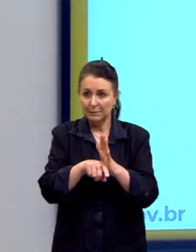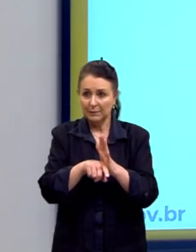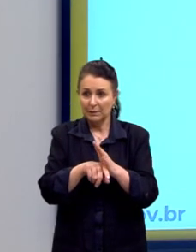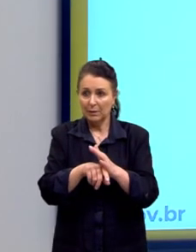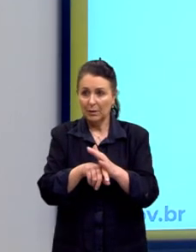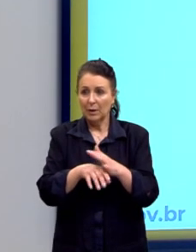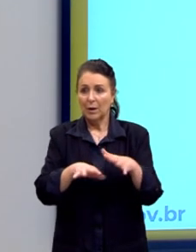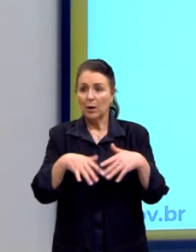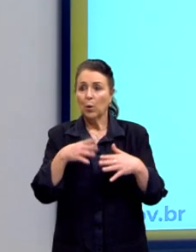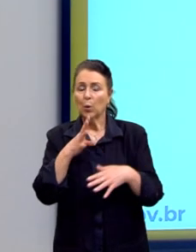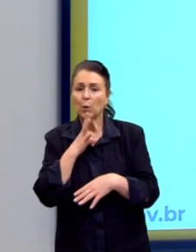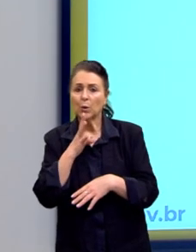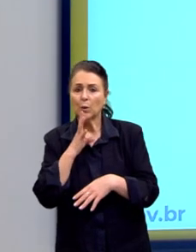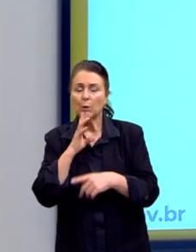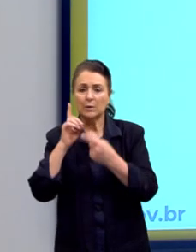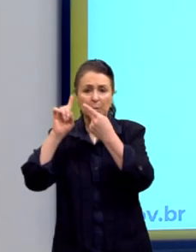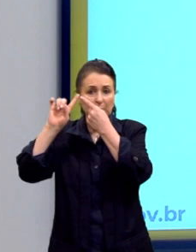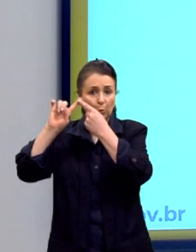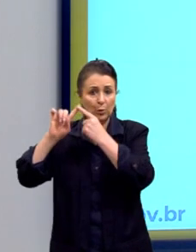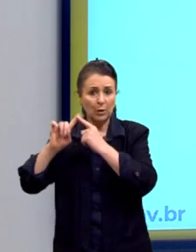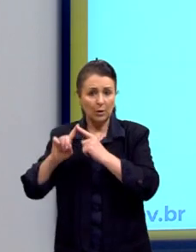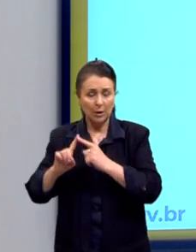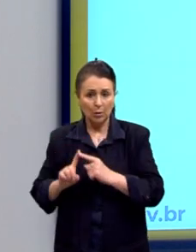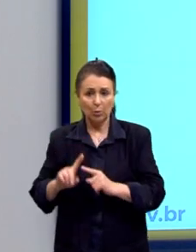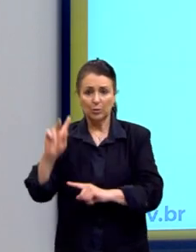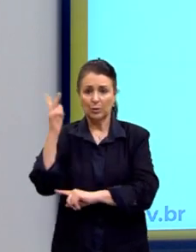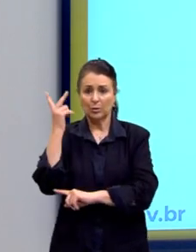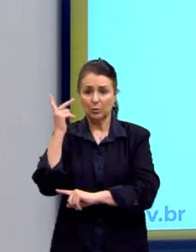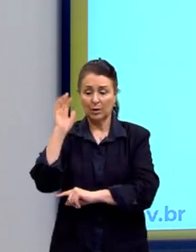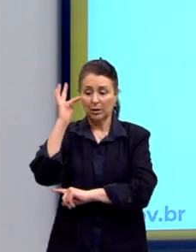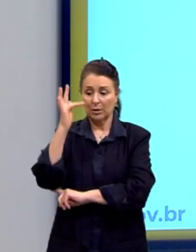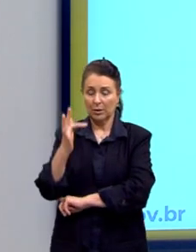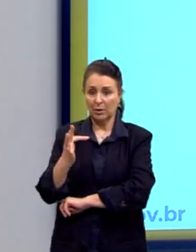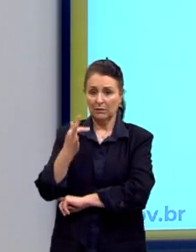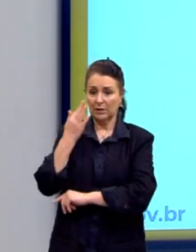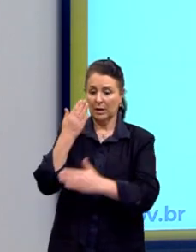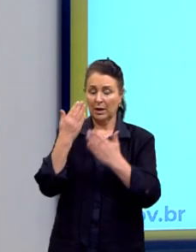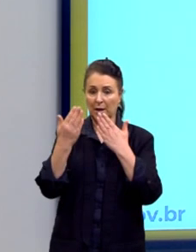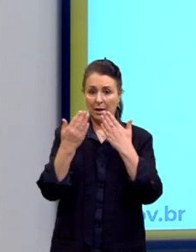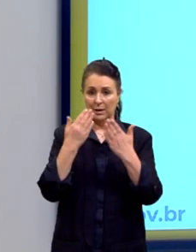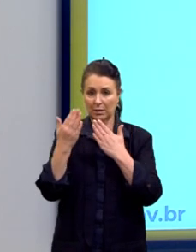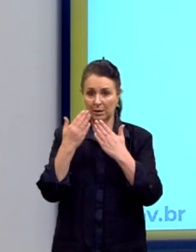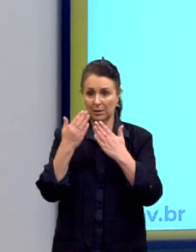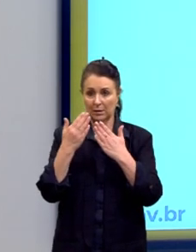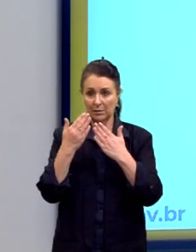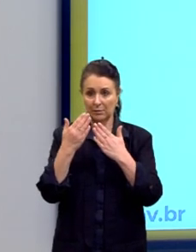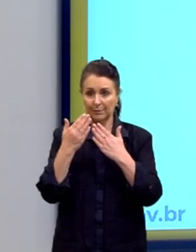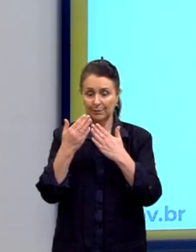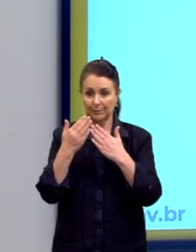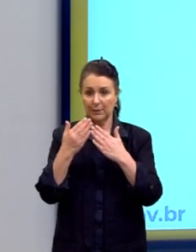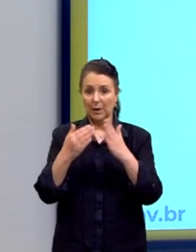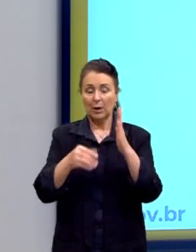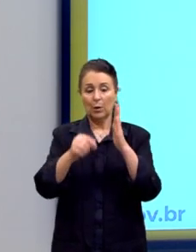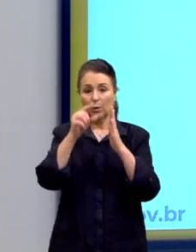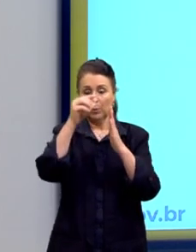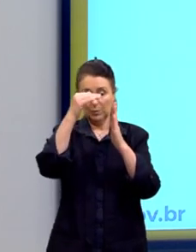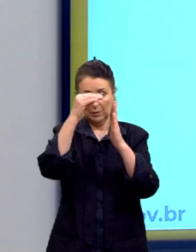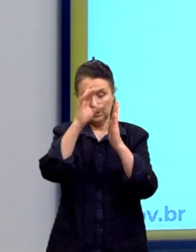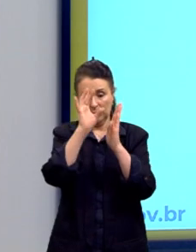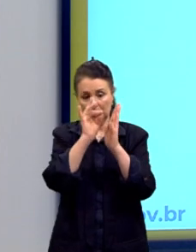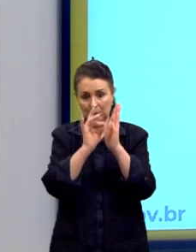considerando-se conhecimentos de lógica e de história da filosofia, analise os itens seguintes.